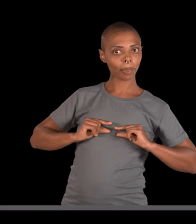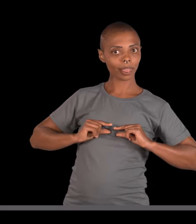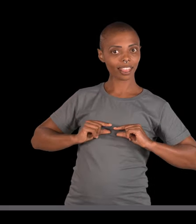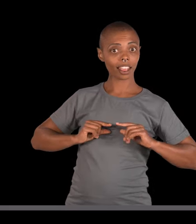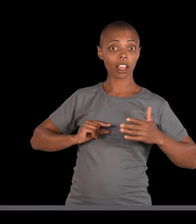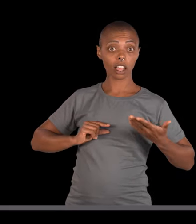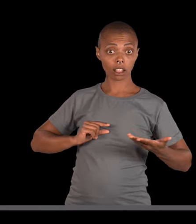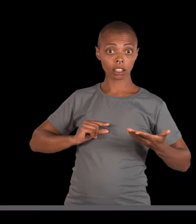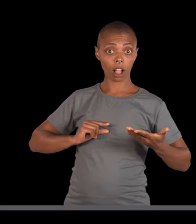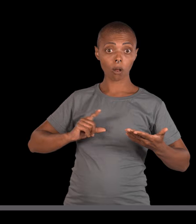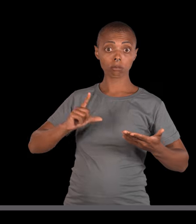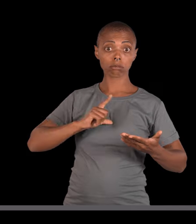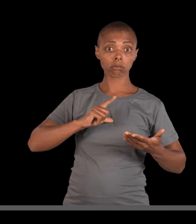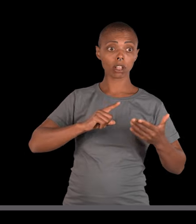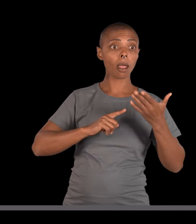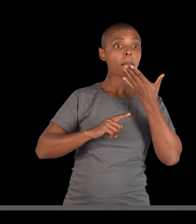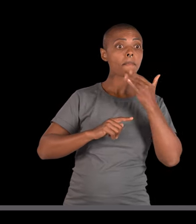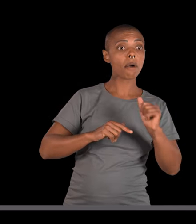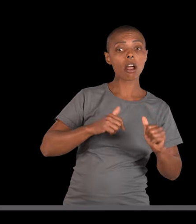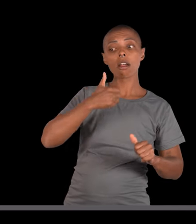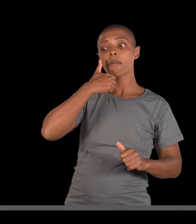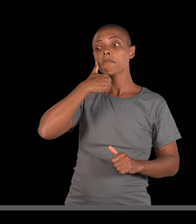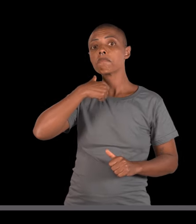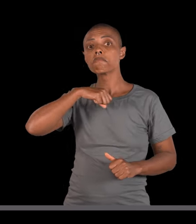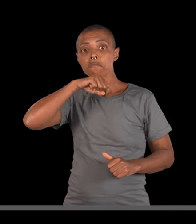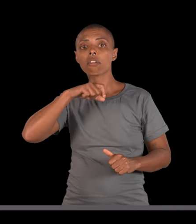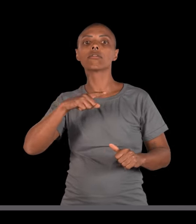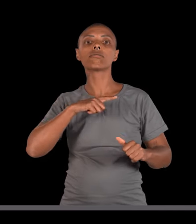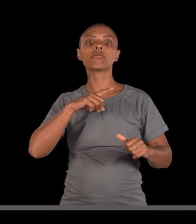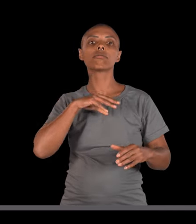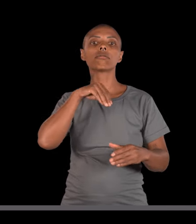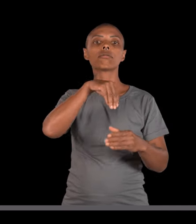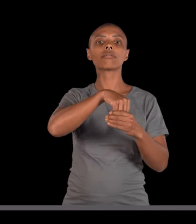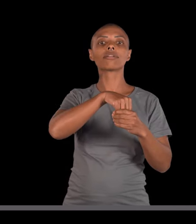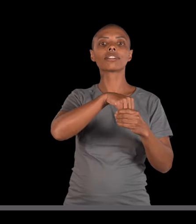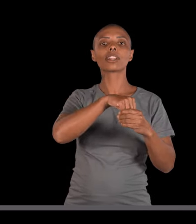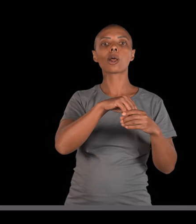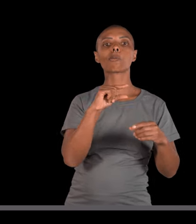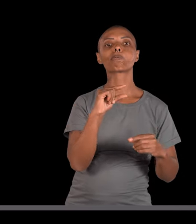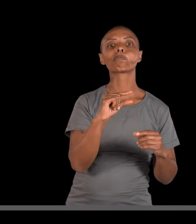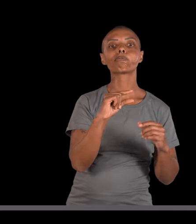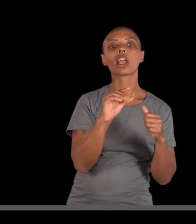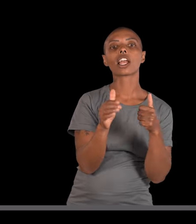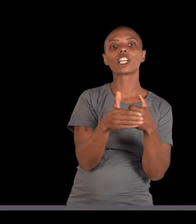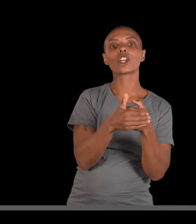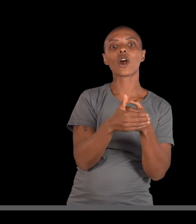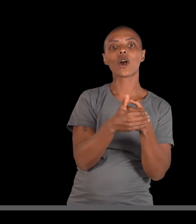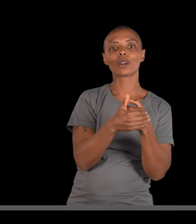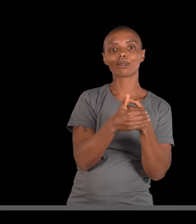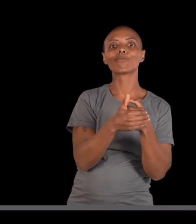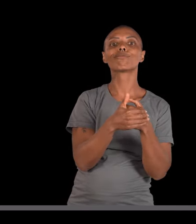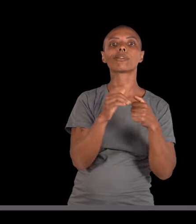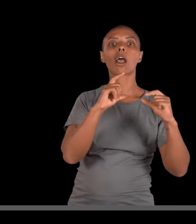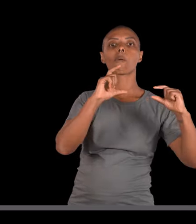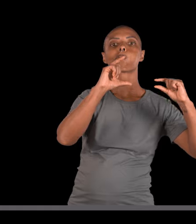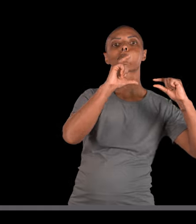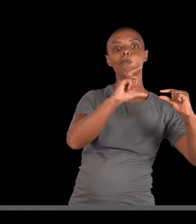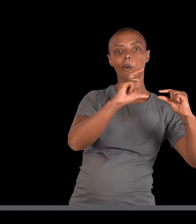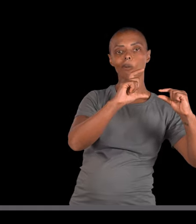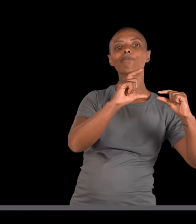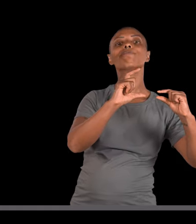recessiva, e o alelo estava escondido tanto no pai quanto na mãe, que são indivíduos